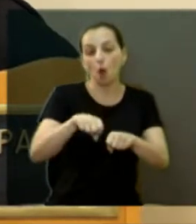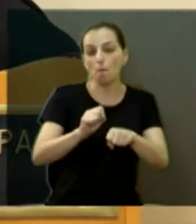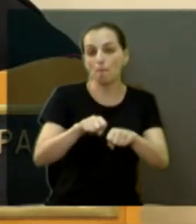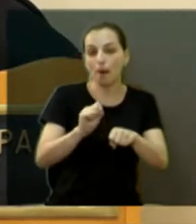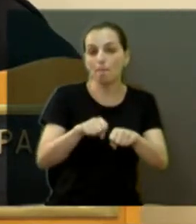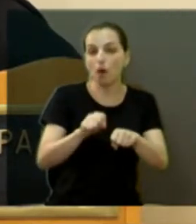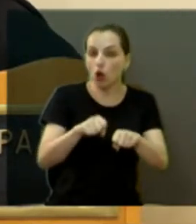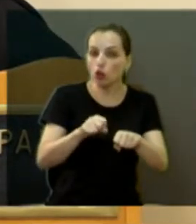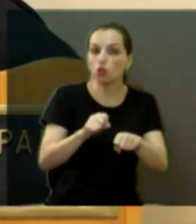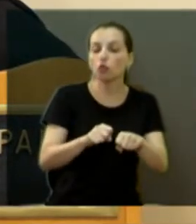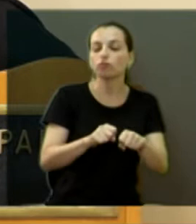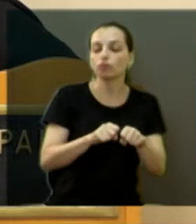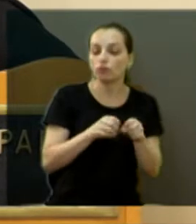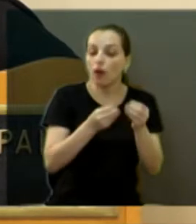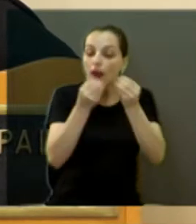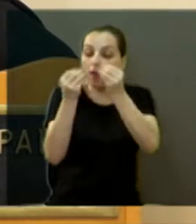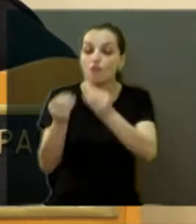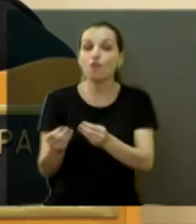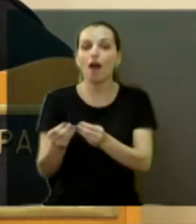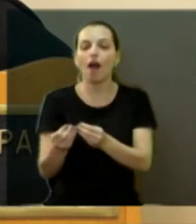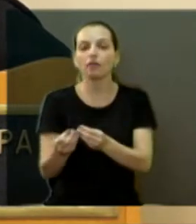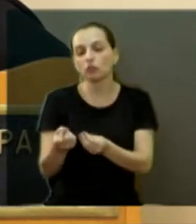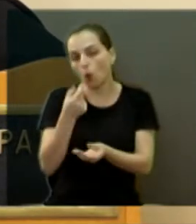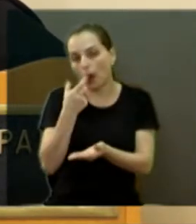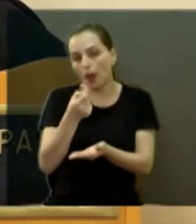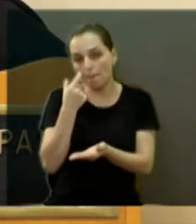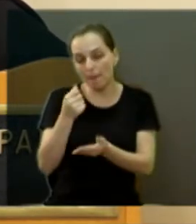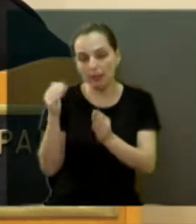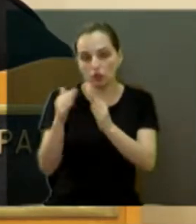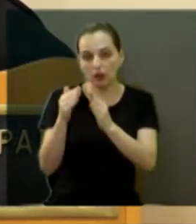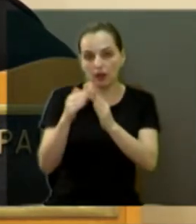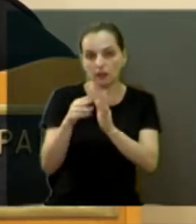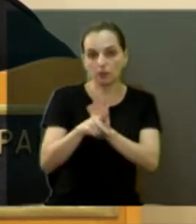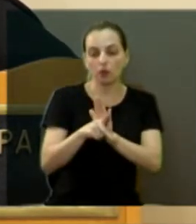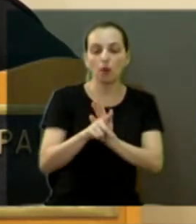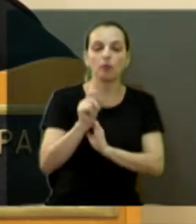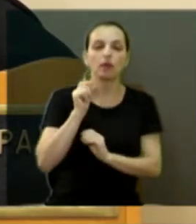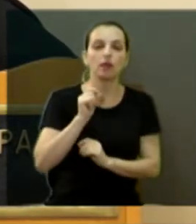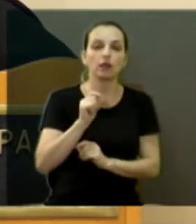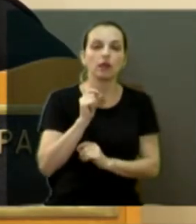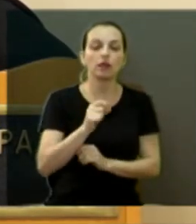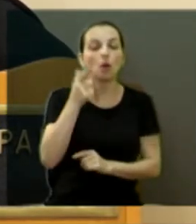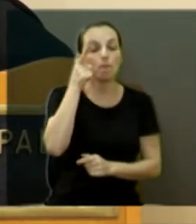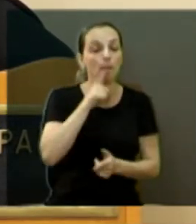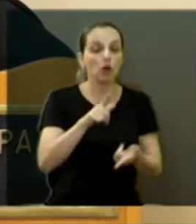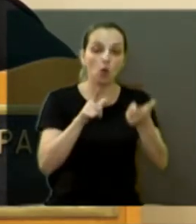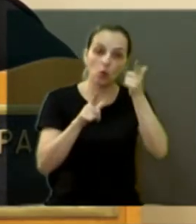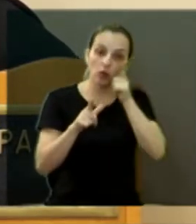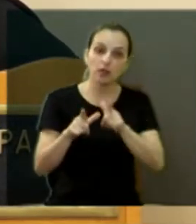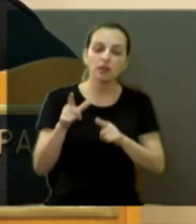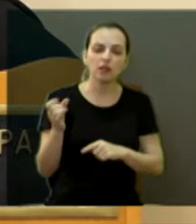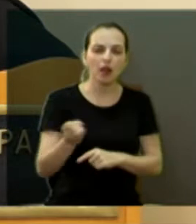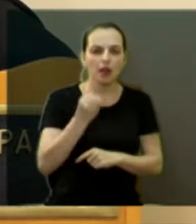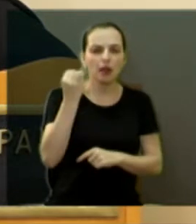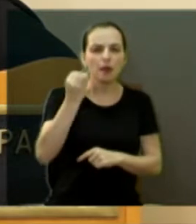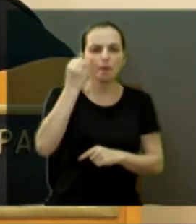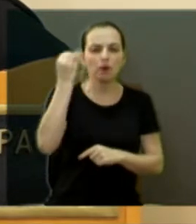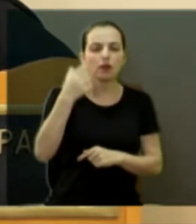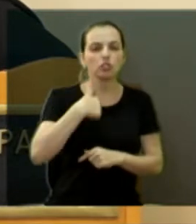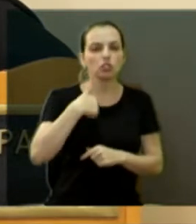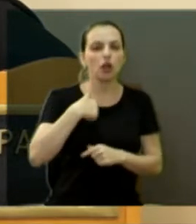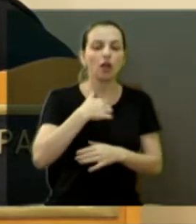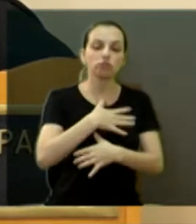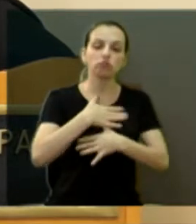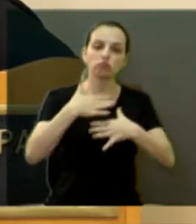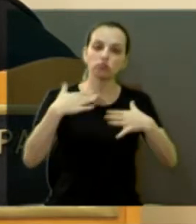remédios para todas as casas que precisar lá, se pedir. Olha lá. Isso é uma conquista muito grande mesmo. Eu estou muito contente